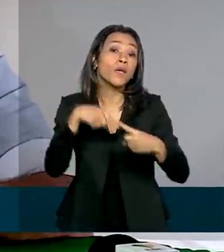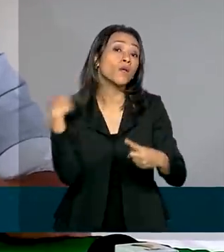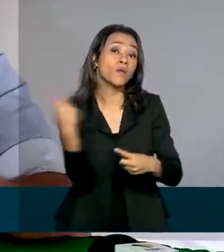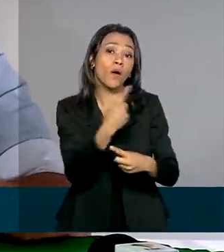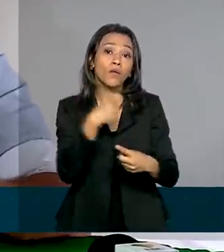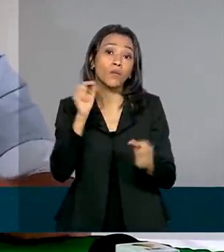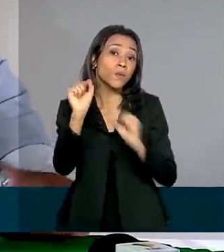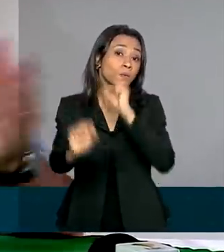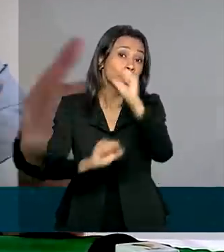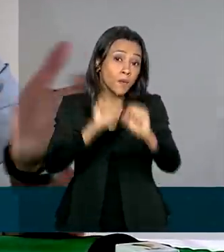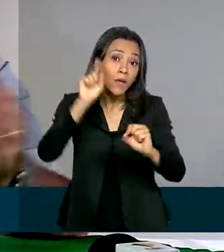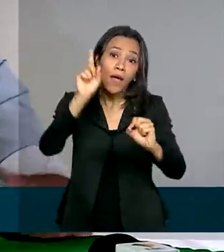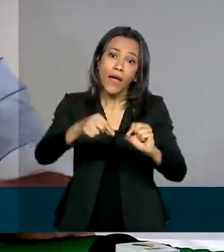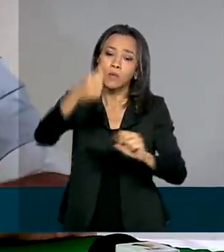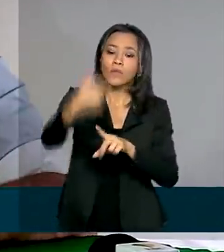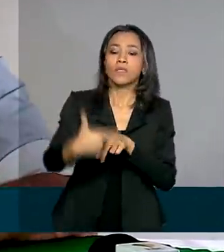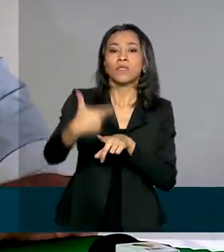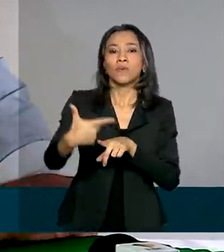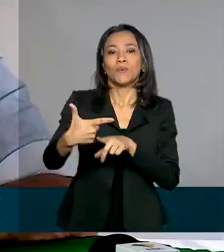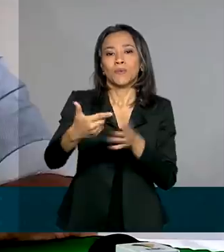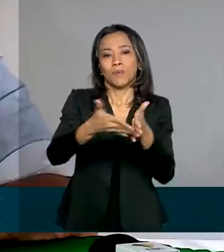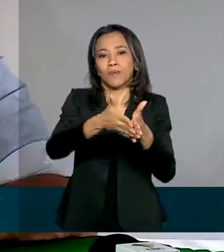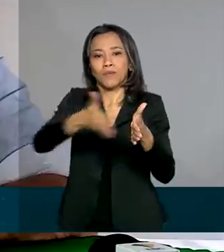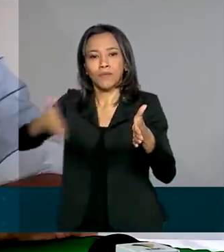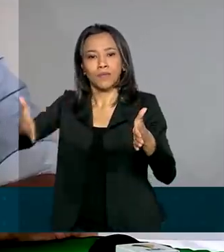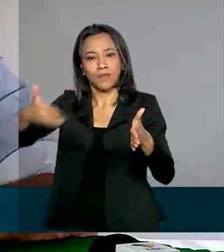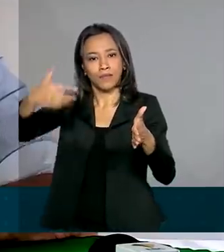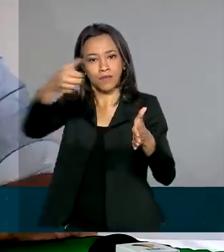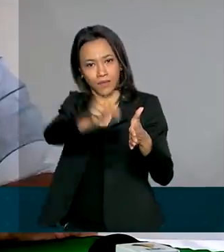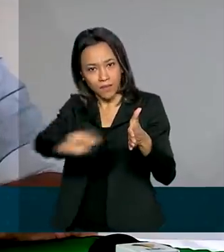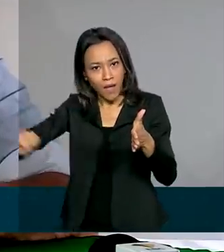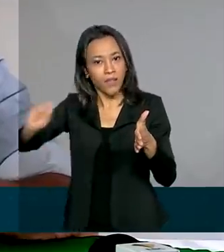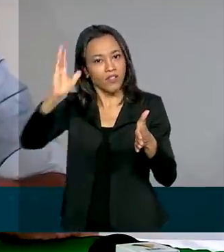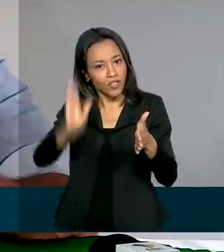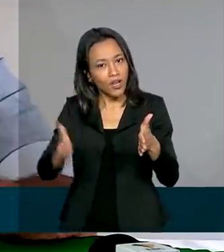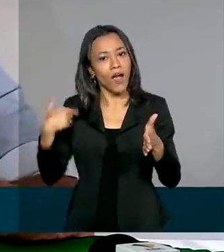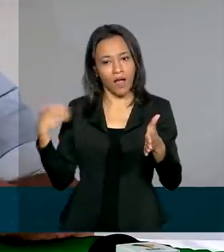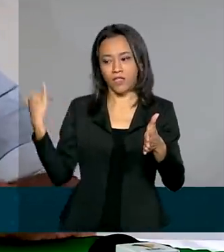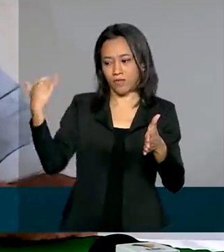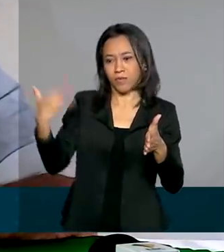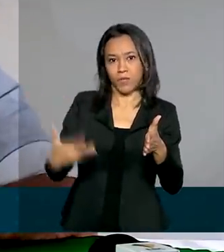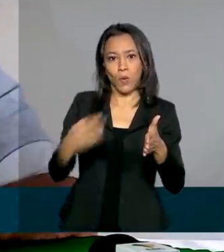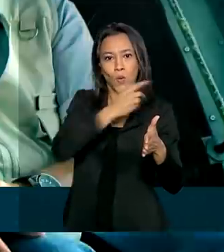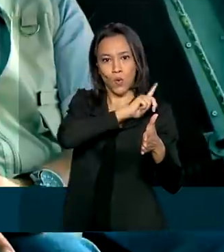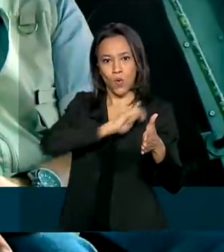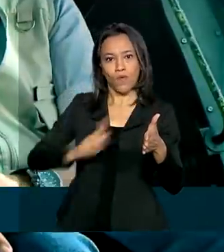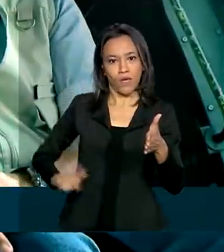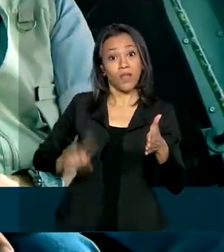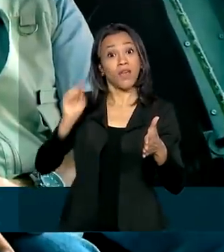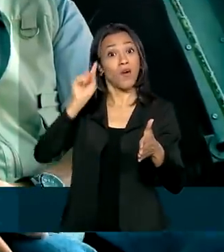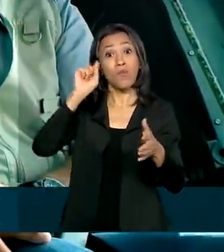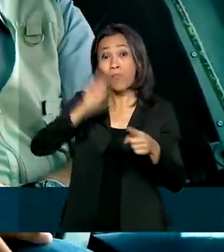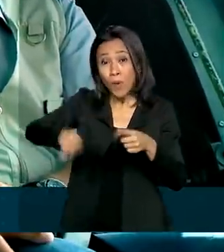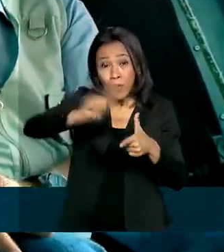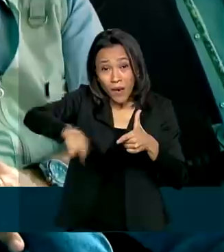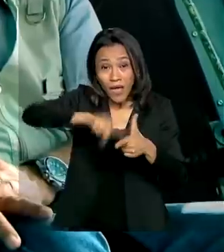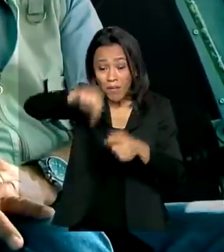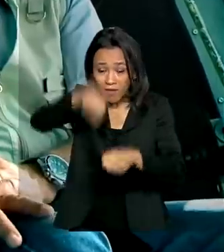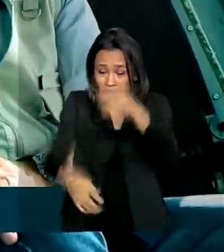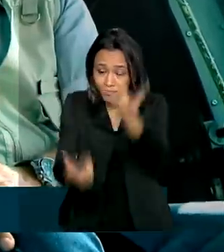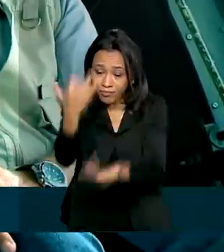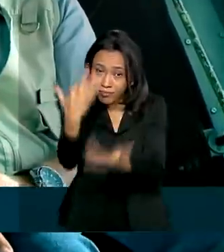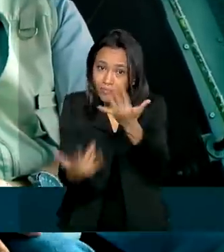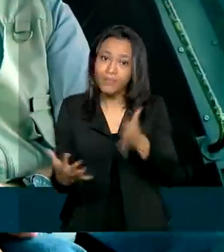a questão do segundo semestre, já abordada aqui pelo governador Helder Barbalho, que a questão da queimada. No Pará, o governador